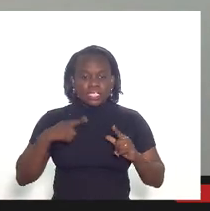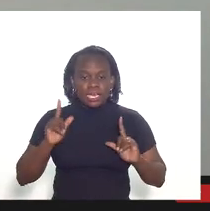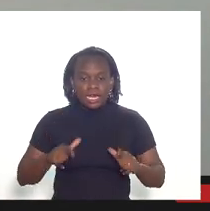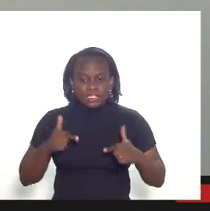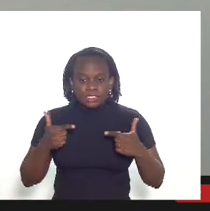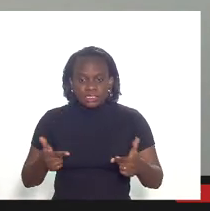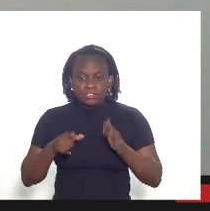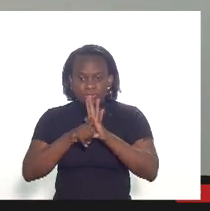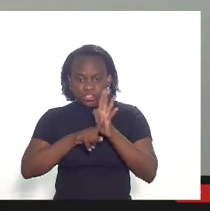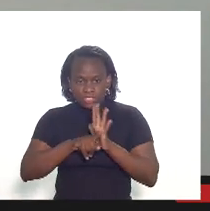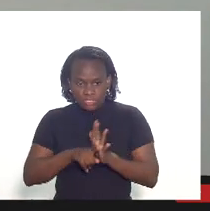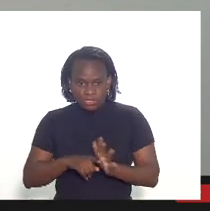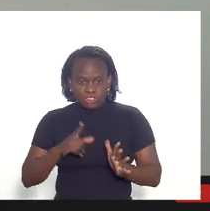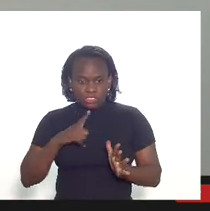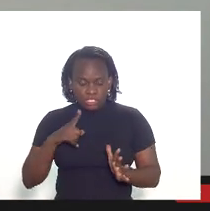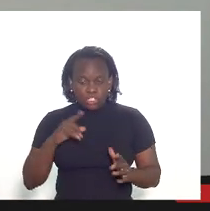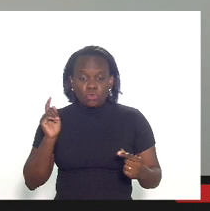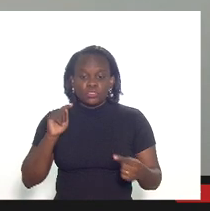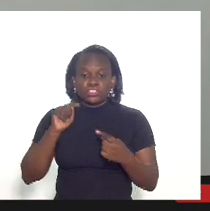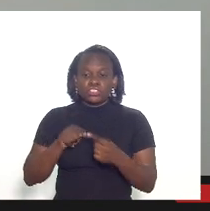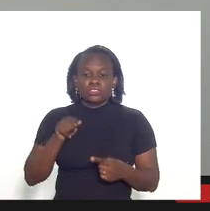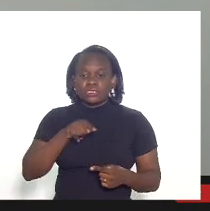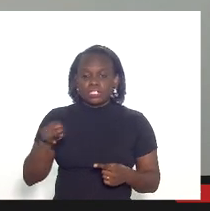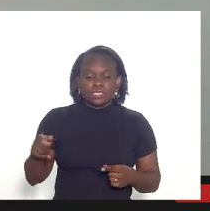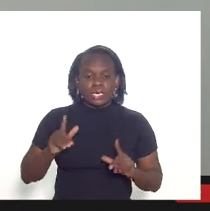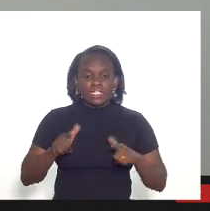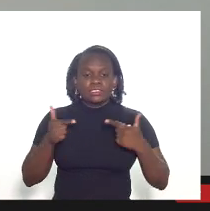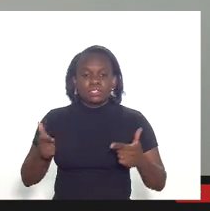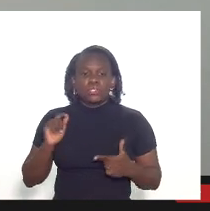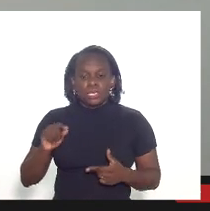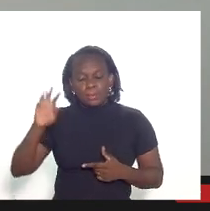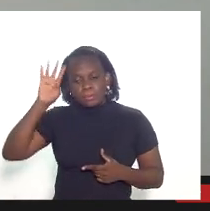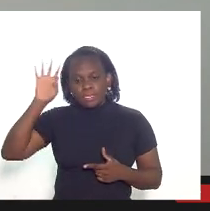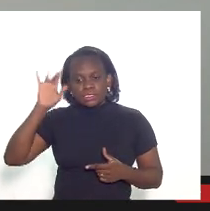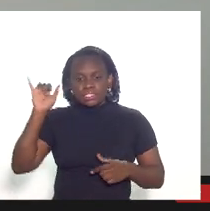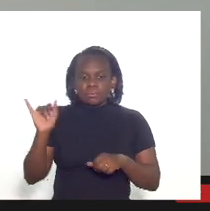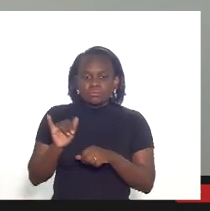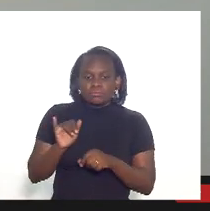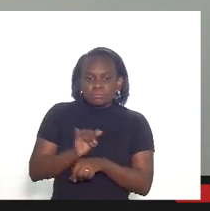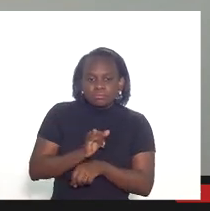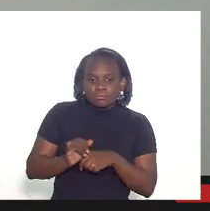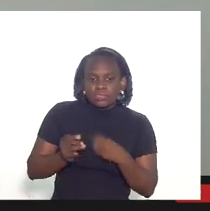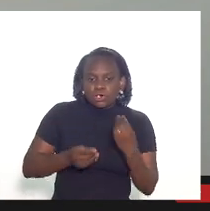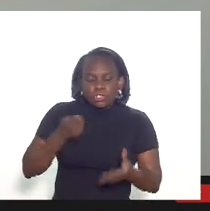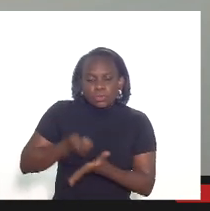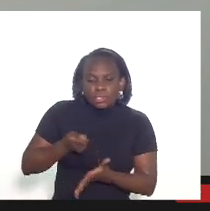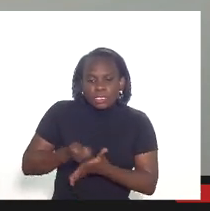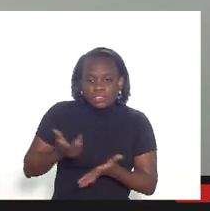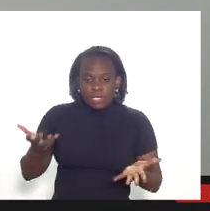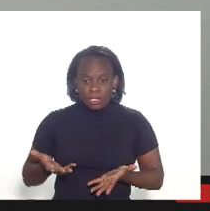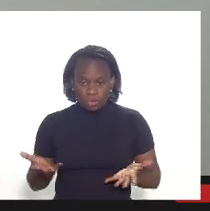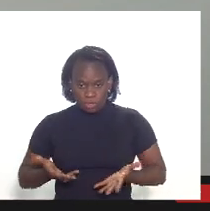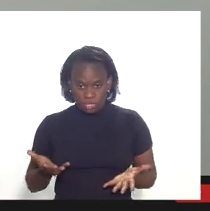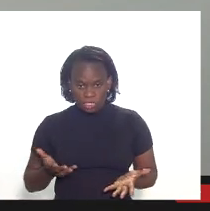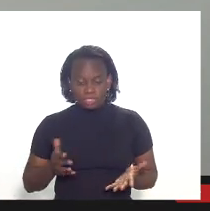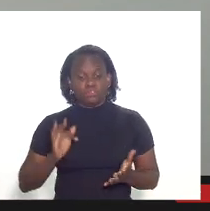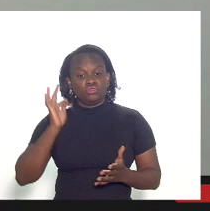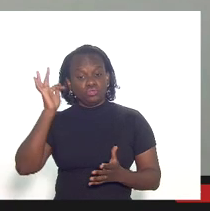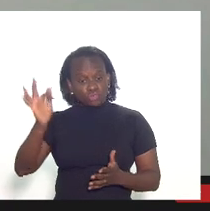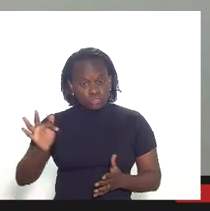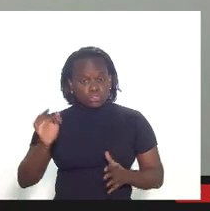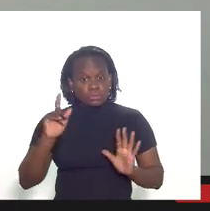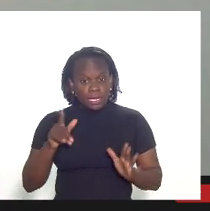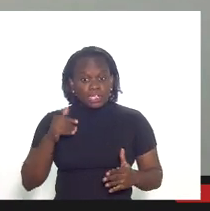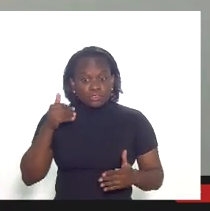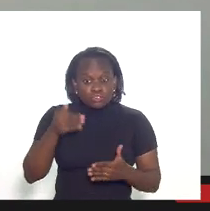fiscal em curso e o objetivo dessa ação fiscal em curso é pensar num instrumento de obrigação acessória para agora no futuro mas no futuro